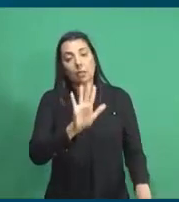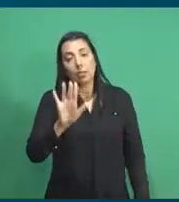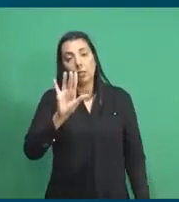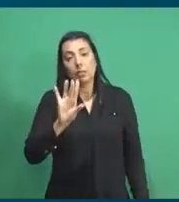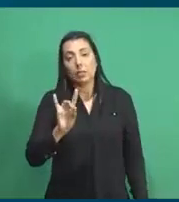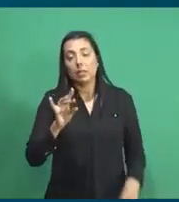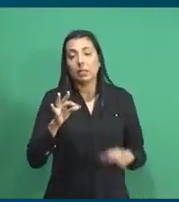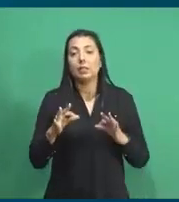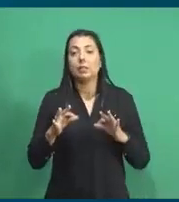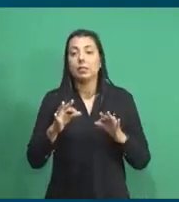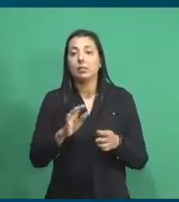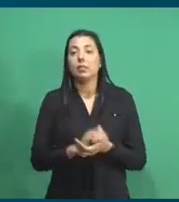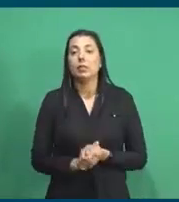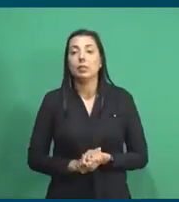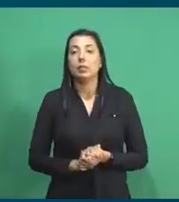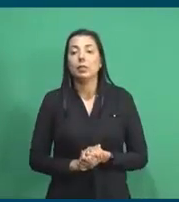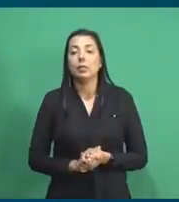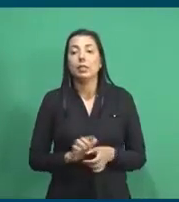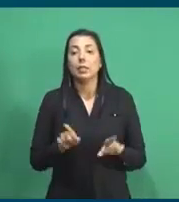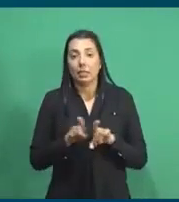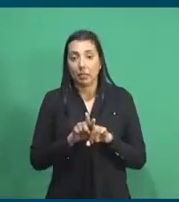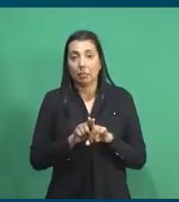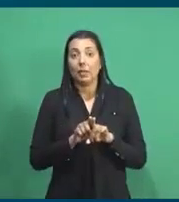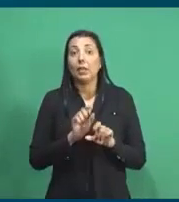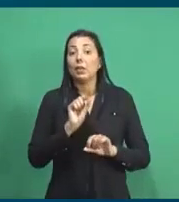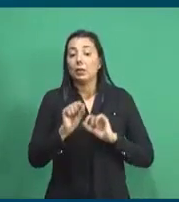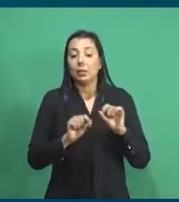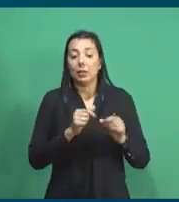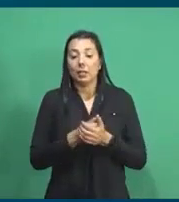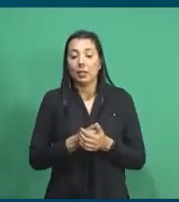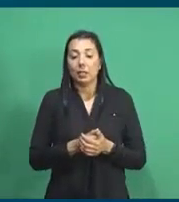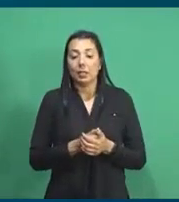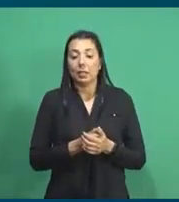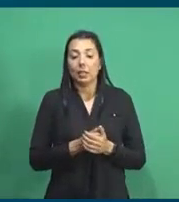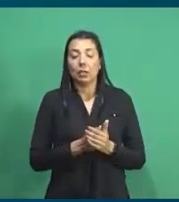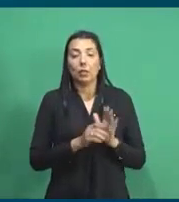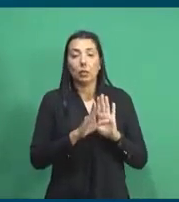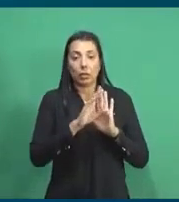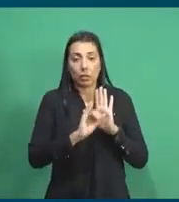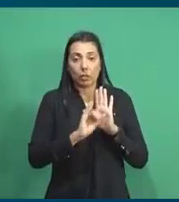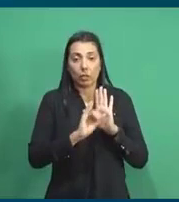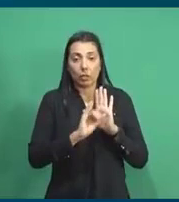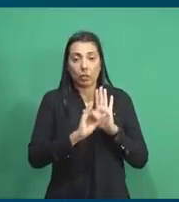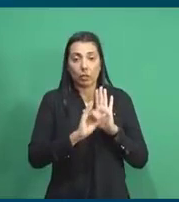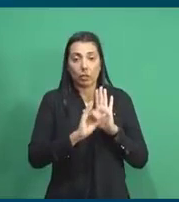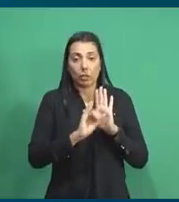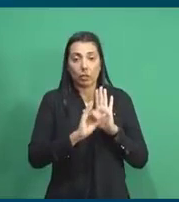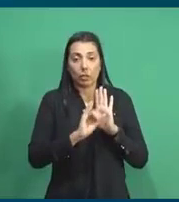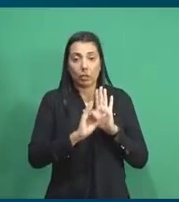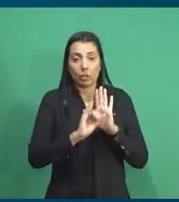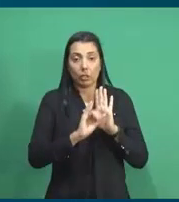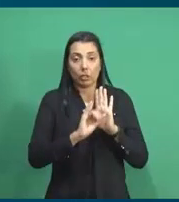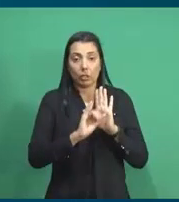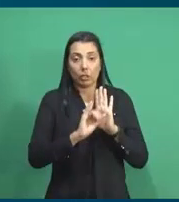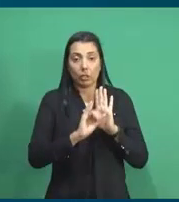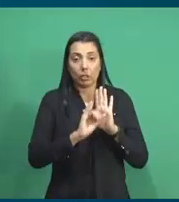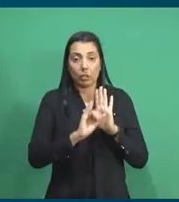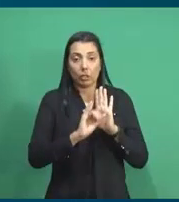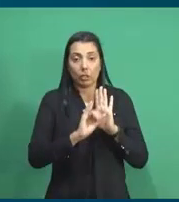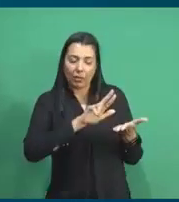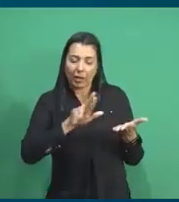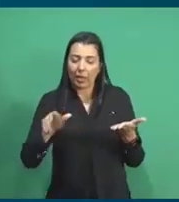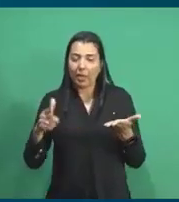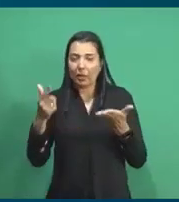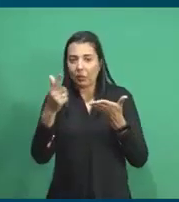Ciência e Tecnologia. Inclusive, com uma editora de livros, agora, são vários